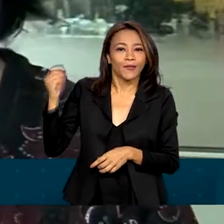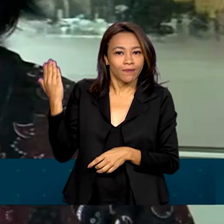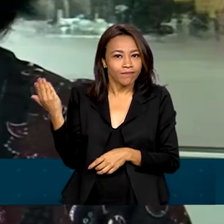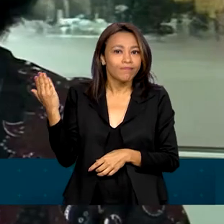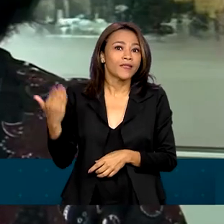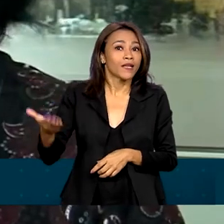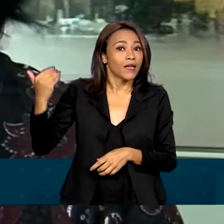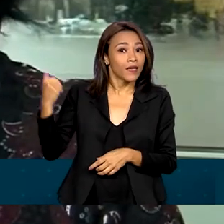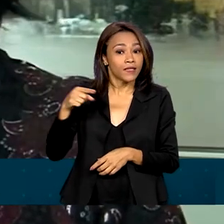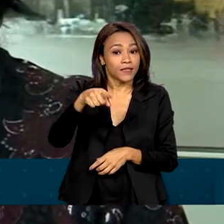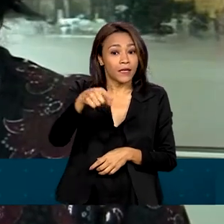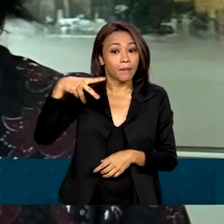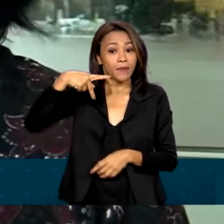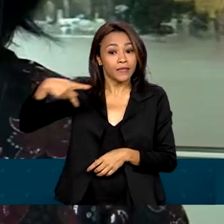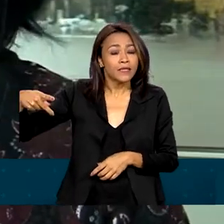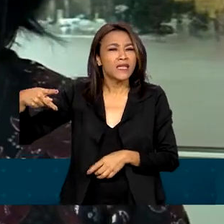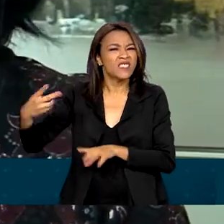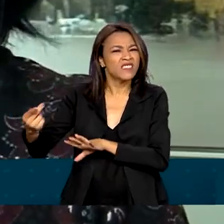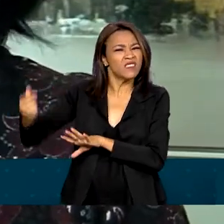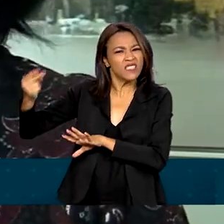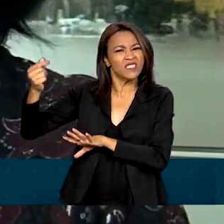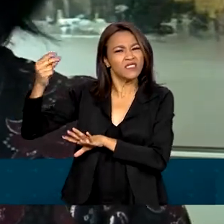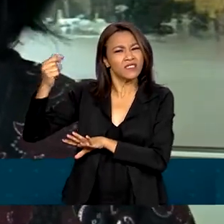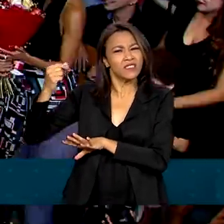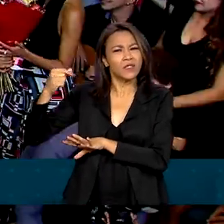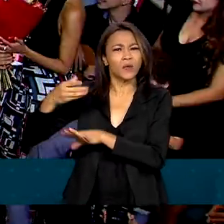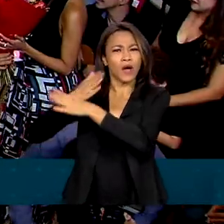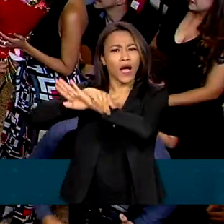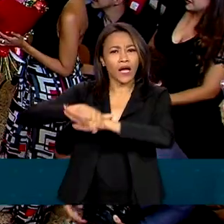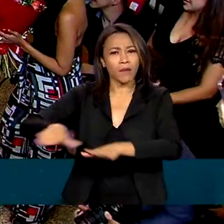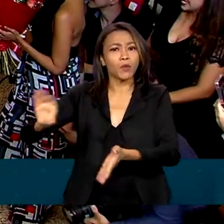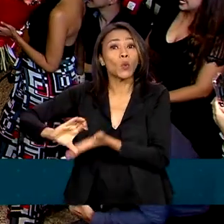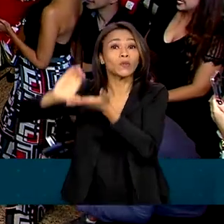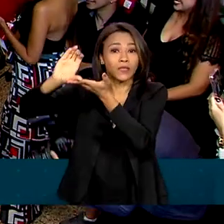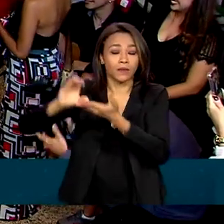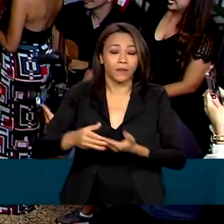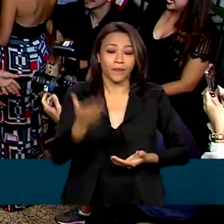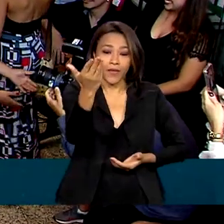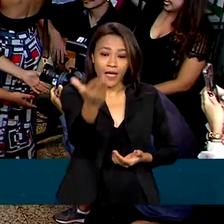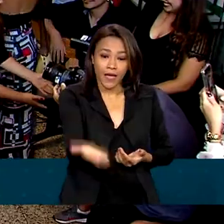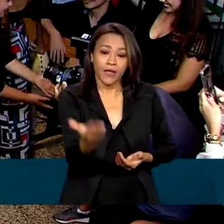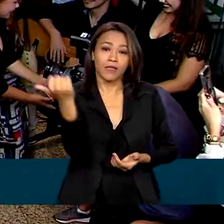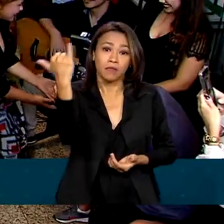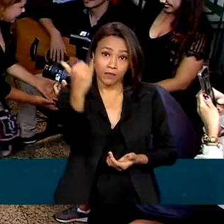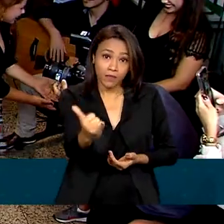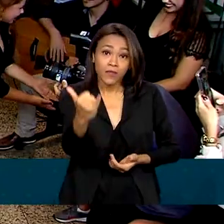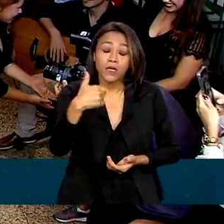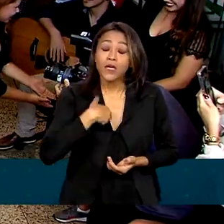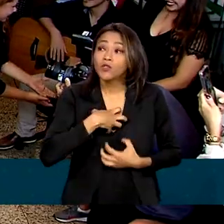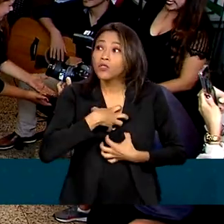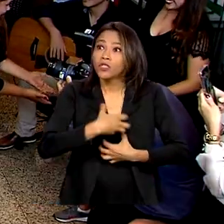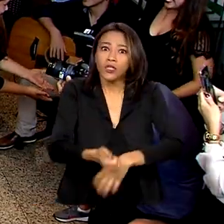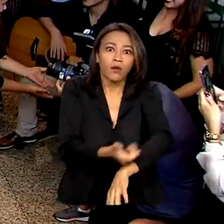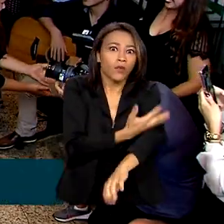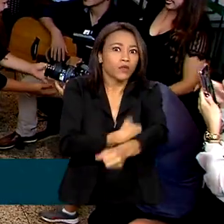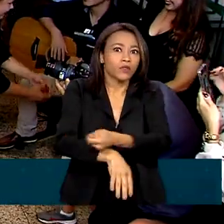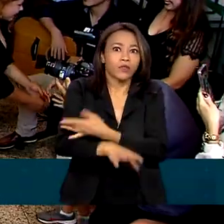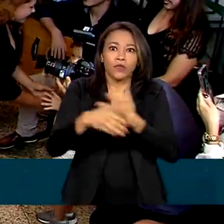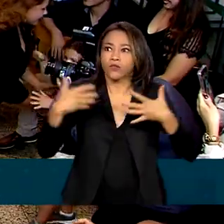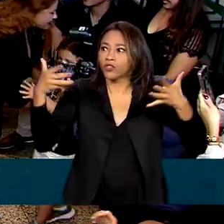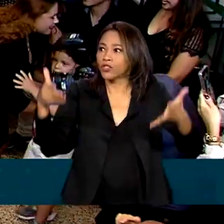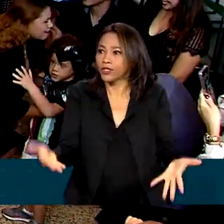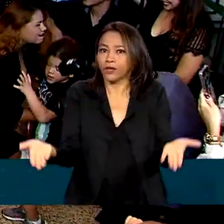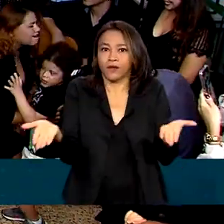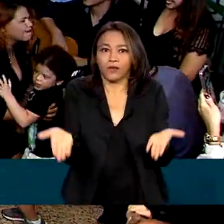ocupava a presidência do extinto Conselho Curador. Eu me emocionei muito a chegar aqui, muito mesmo. Não